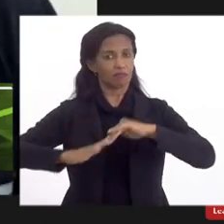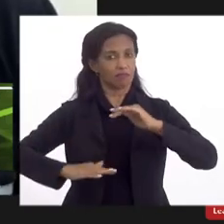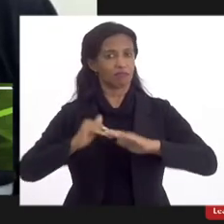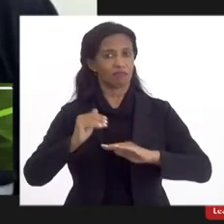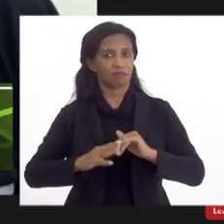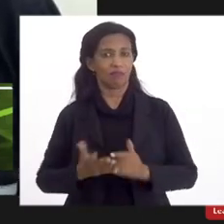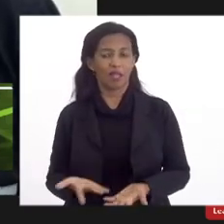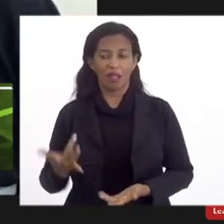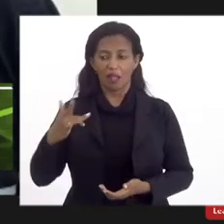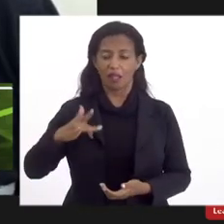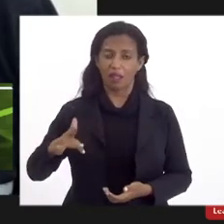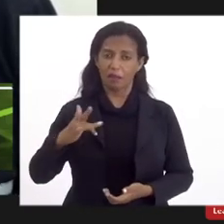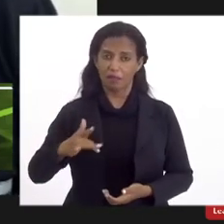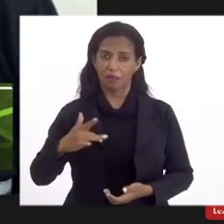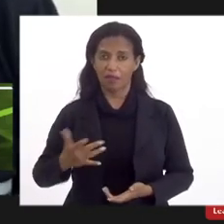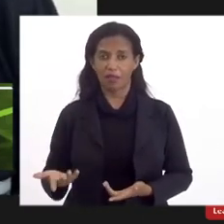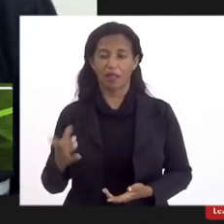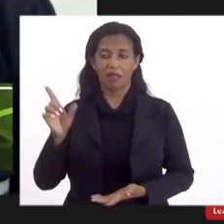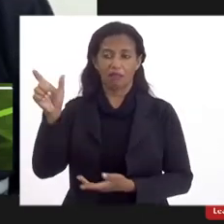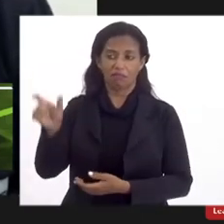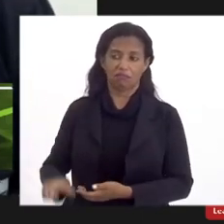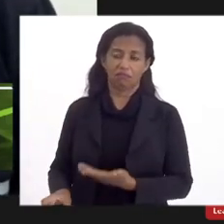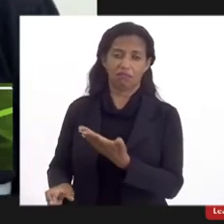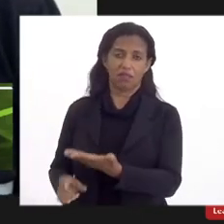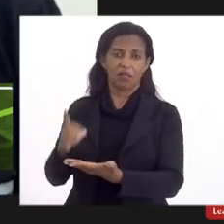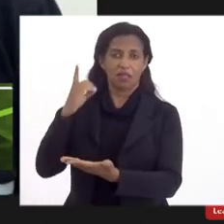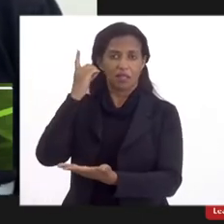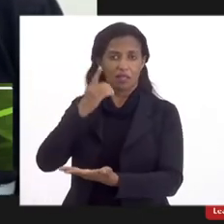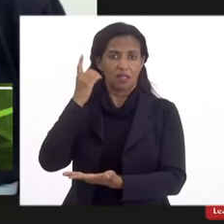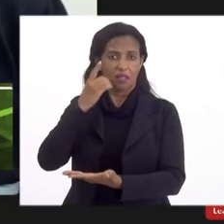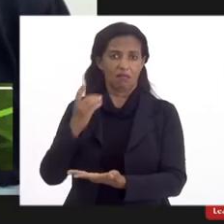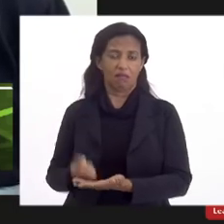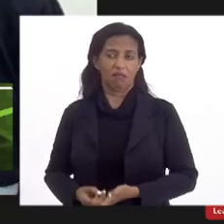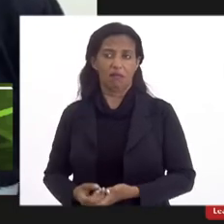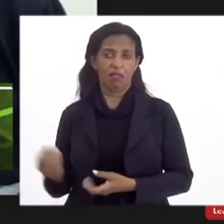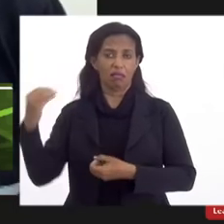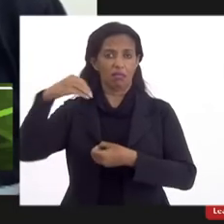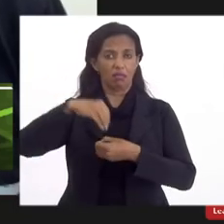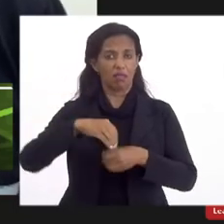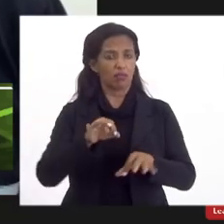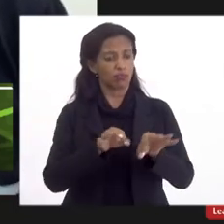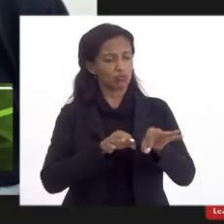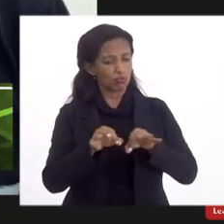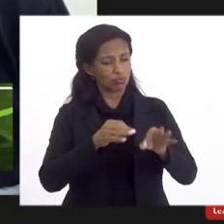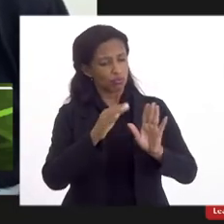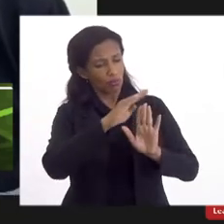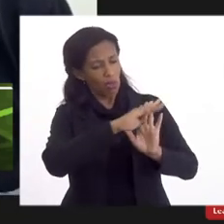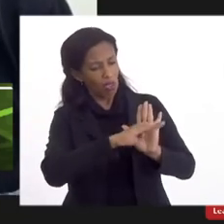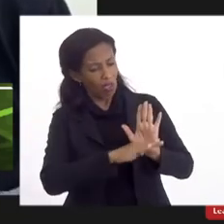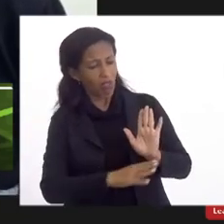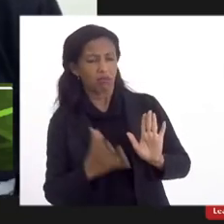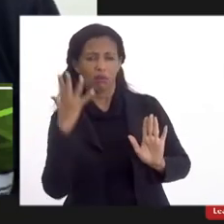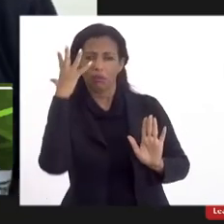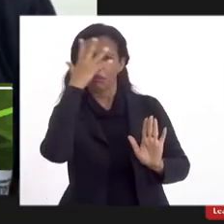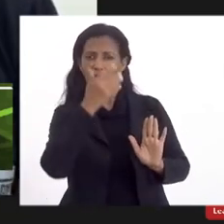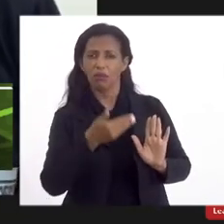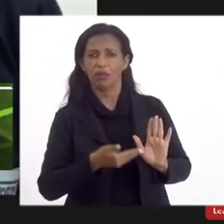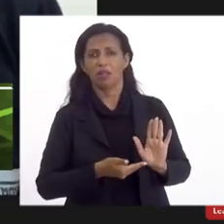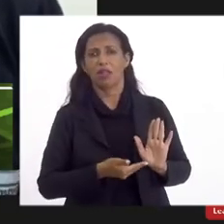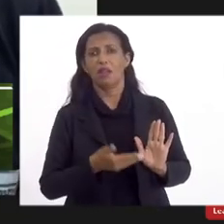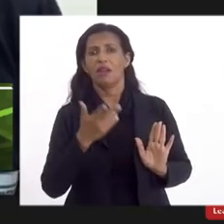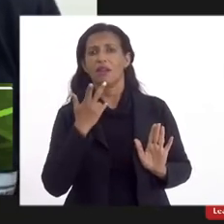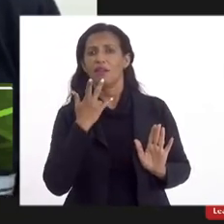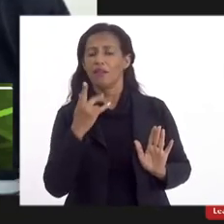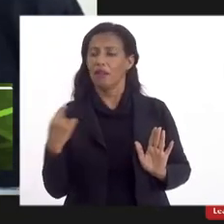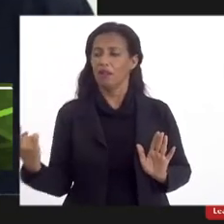assim é lamentar que esse deputado ainda venha dentro de um projeto tão tão bonito né de que